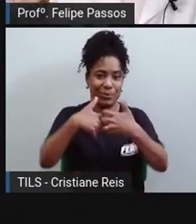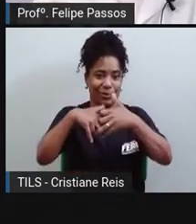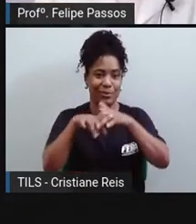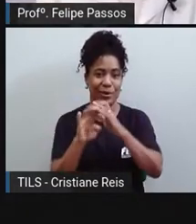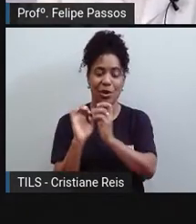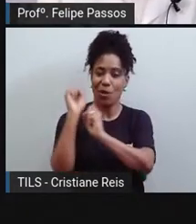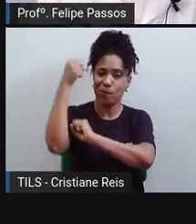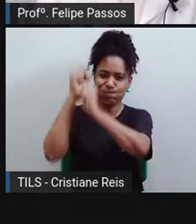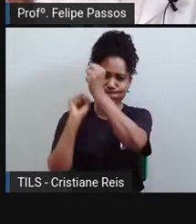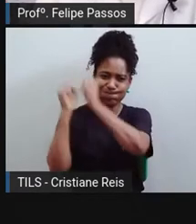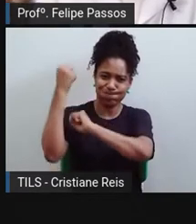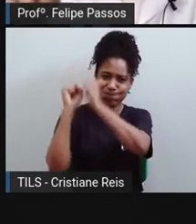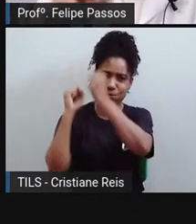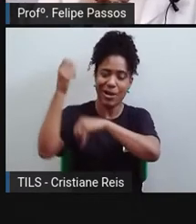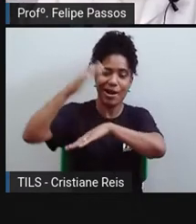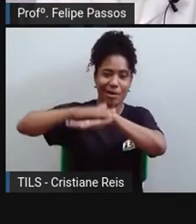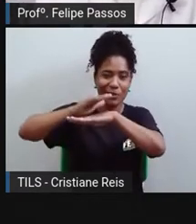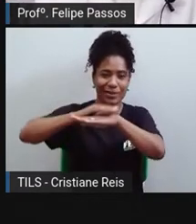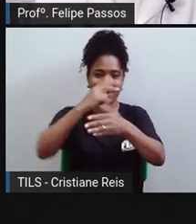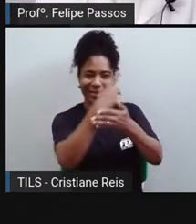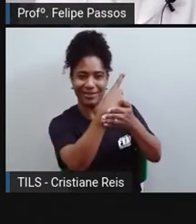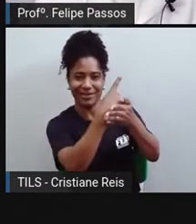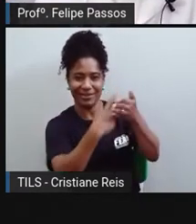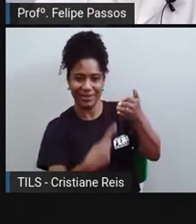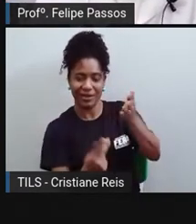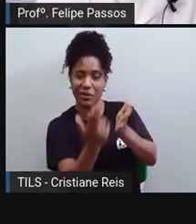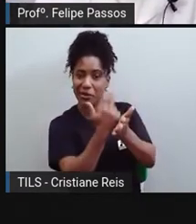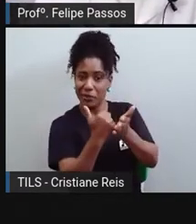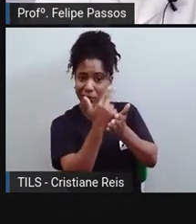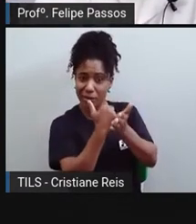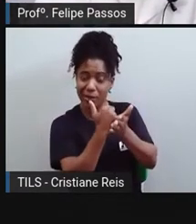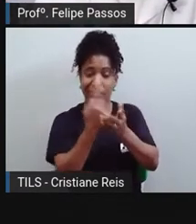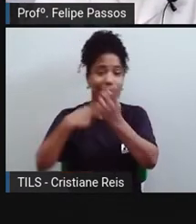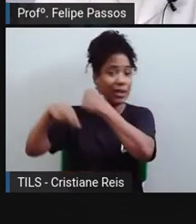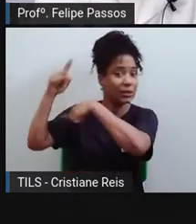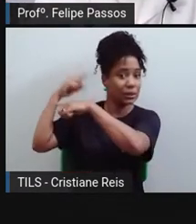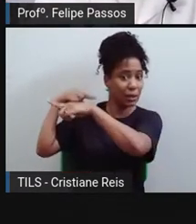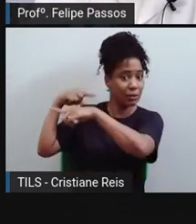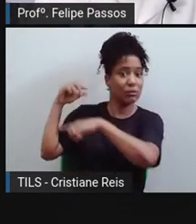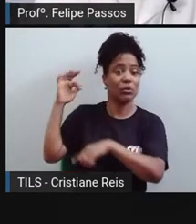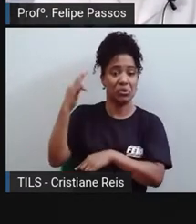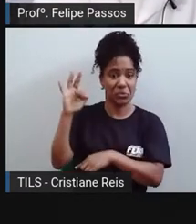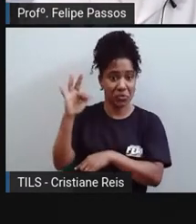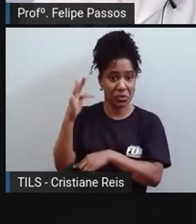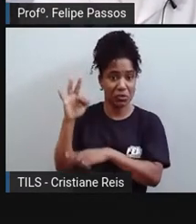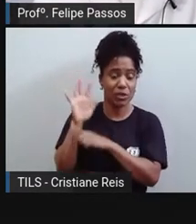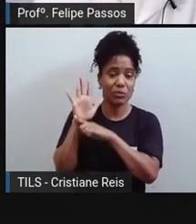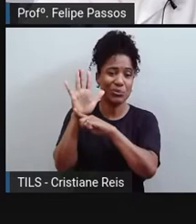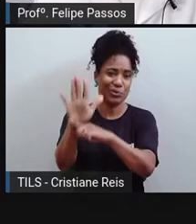opinião de Tesla e outros físicos ali da época, mas ele é um cara muito importante.